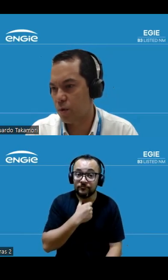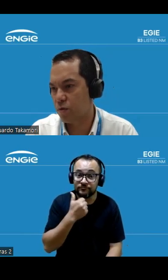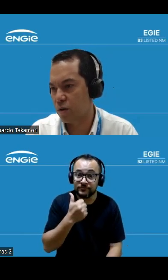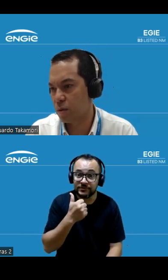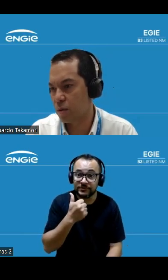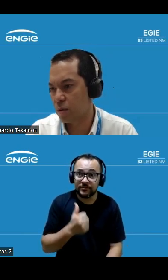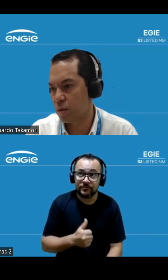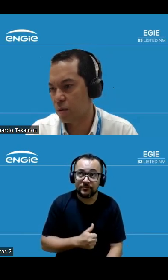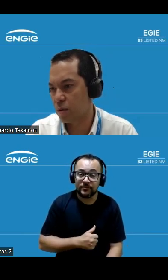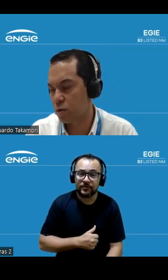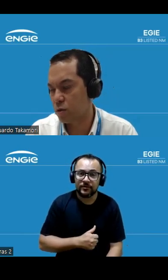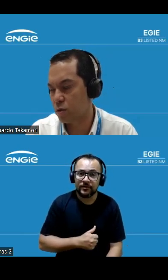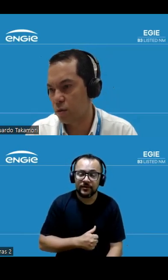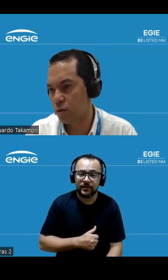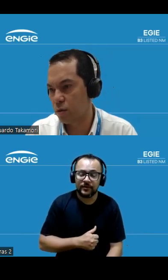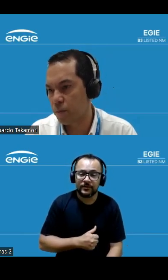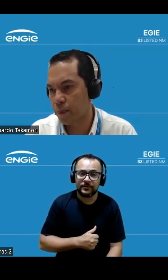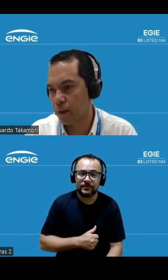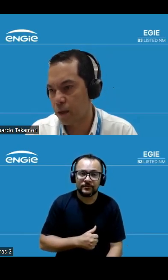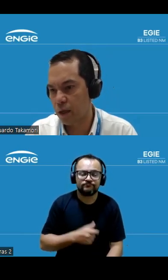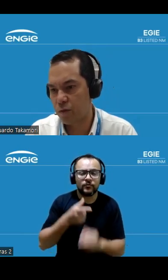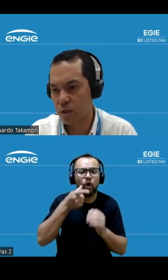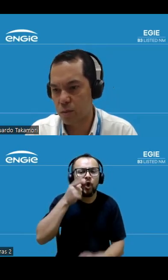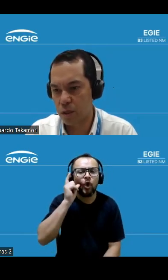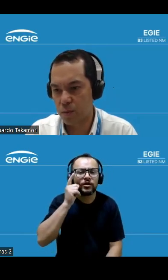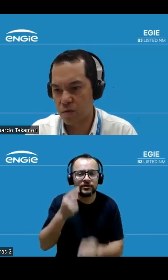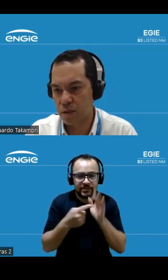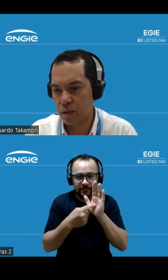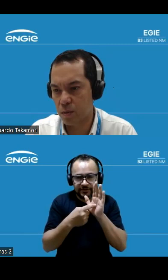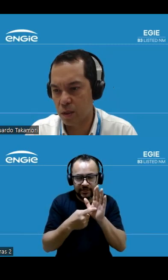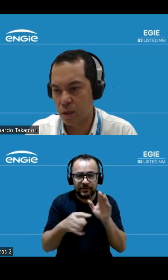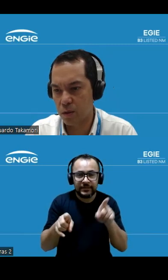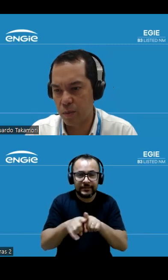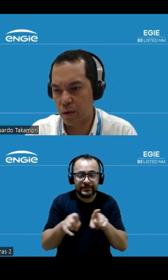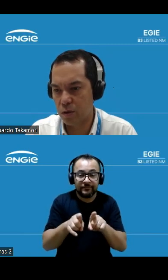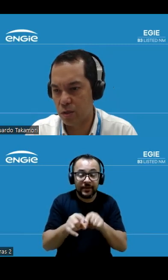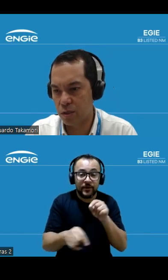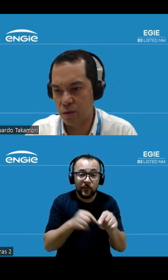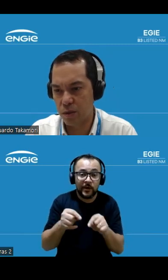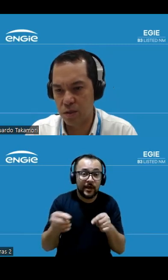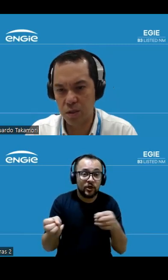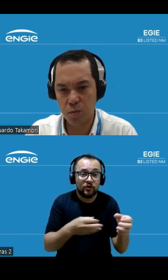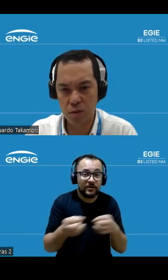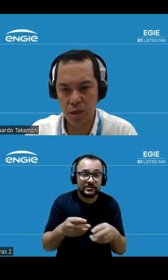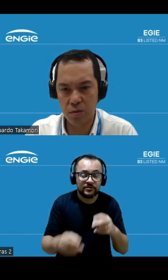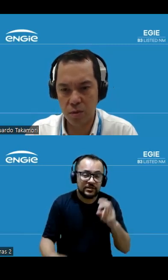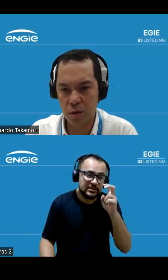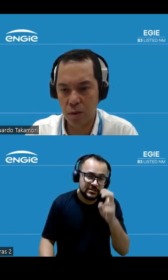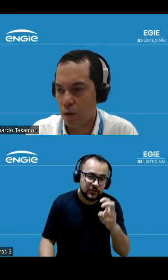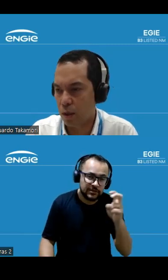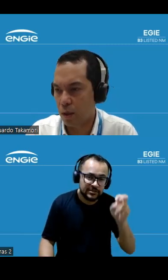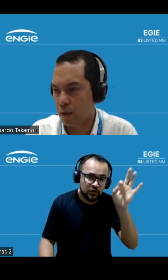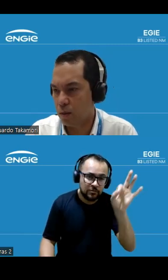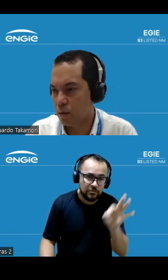aprovada pelo nosso conselho de administração ontem reforçamos a aprovação aqui o payout de 55%